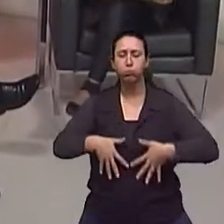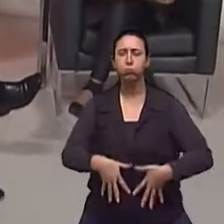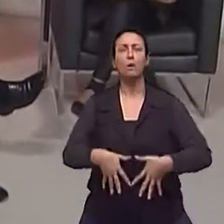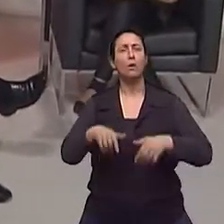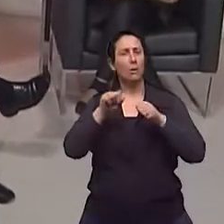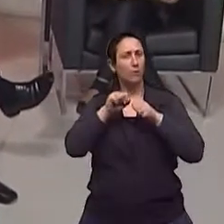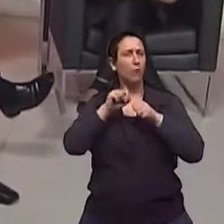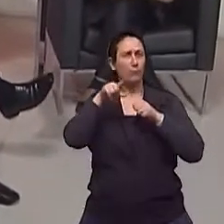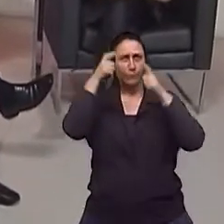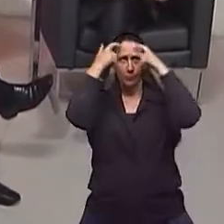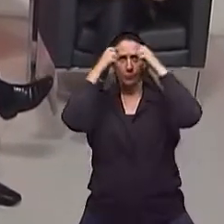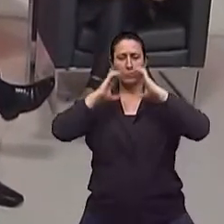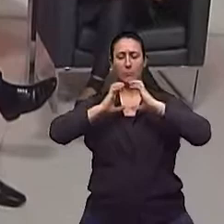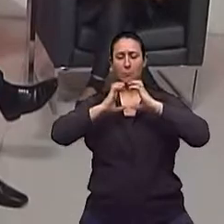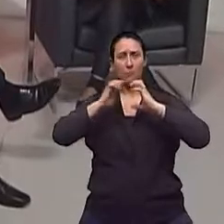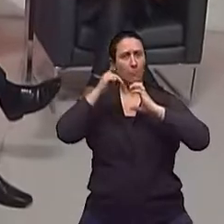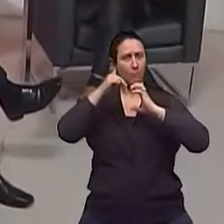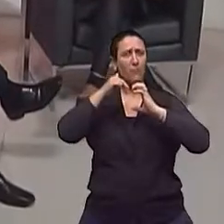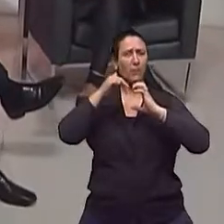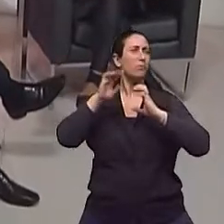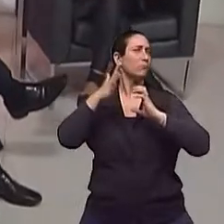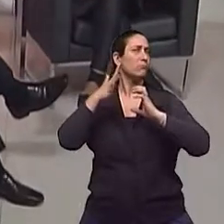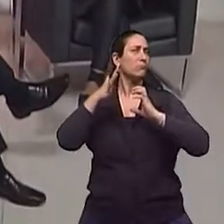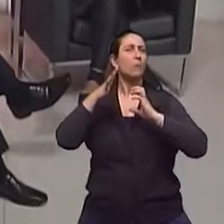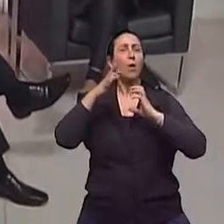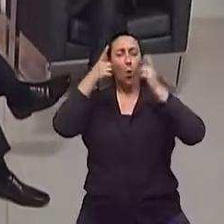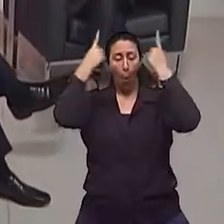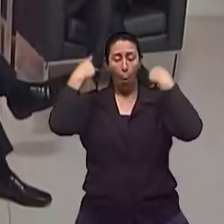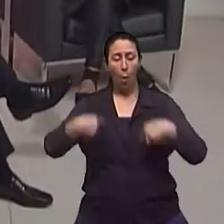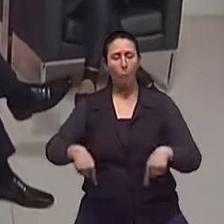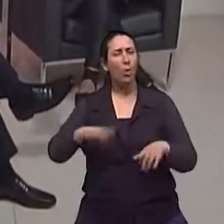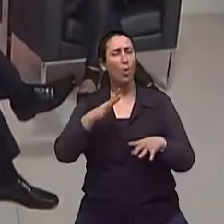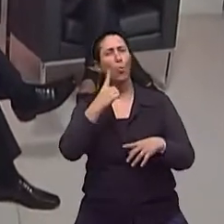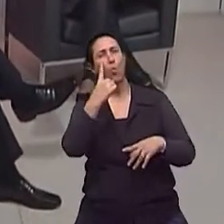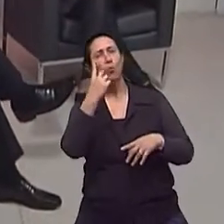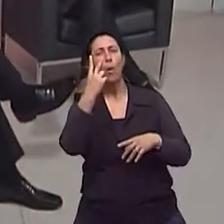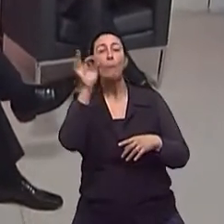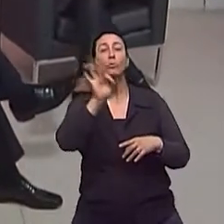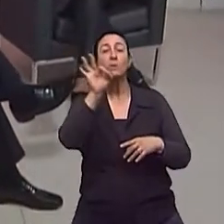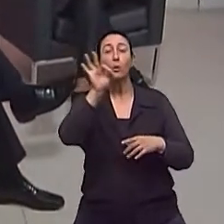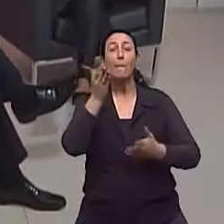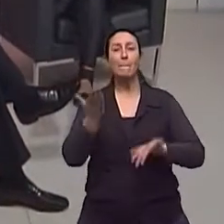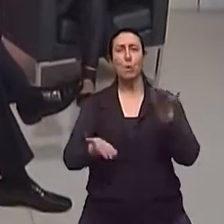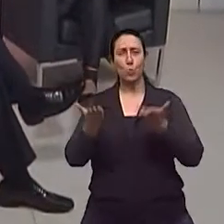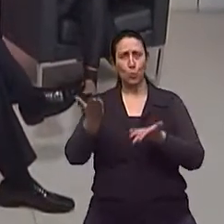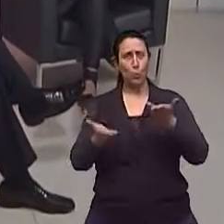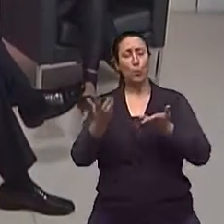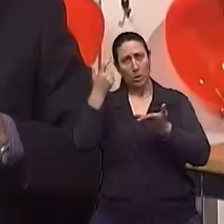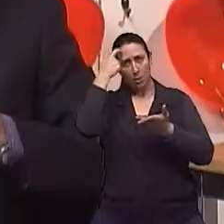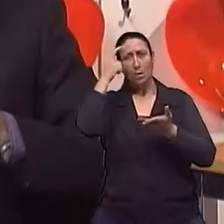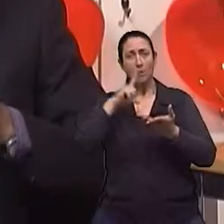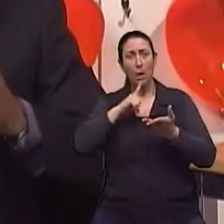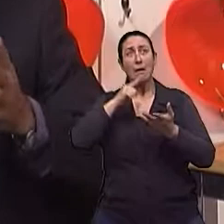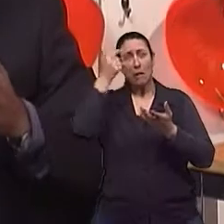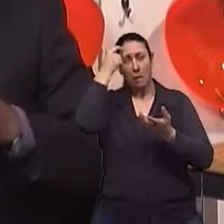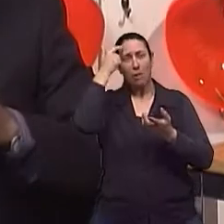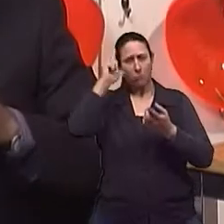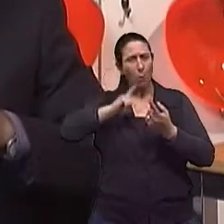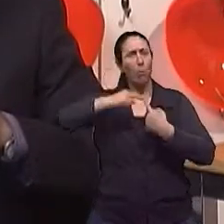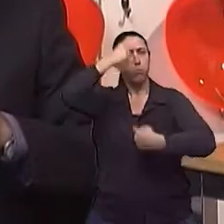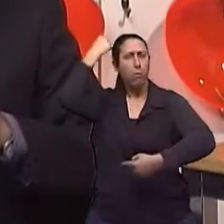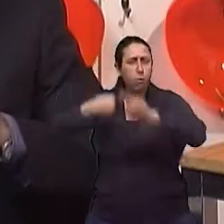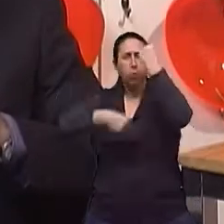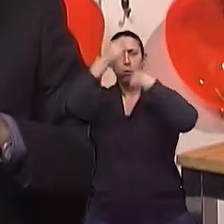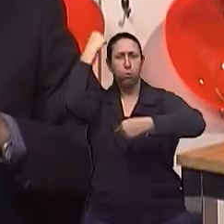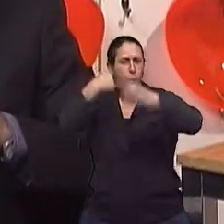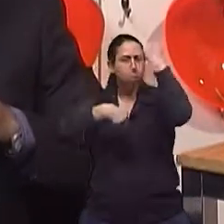ele pesa aproximadamente 1%, 1 a 2% do peso do corpo e ele recebe 20% do volume sanguíneo. Então, sem dúvida, é